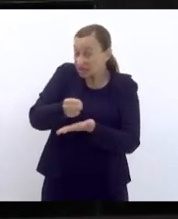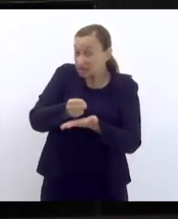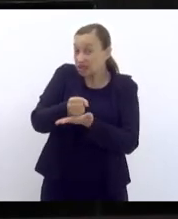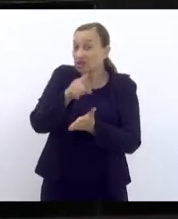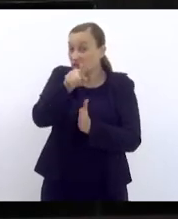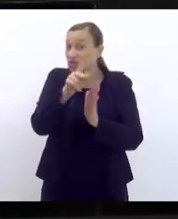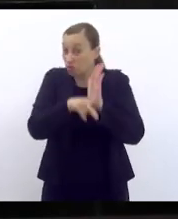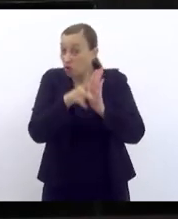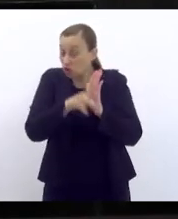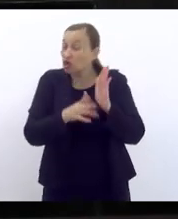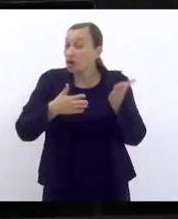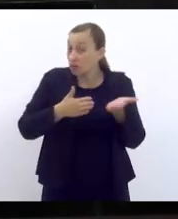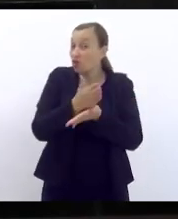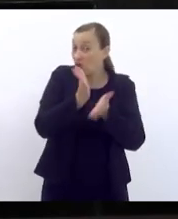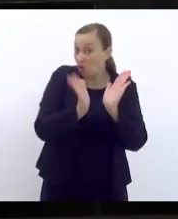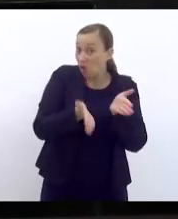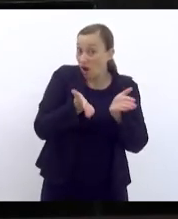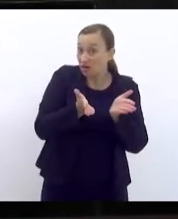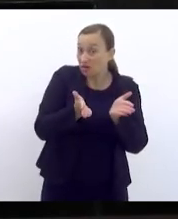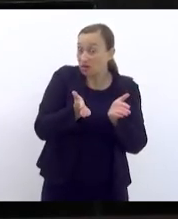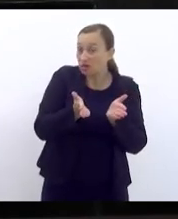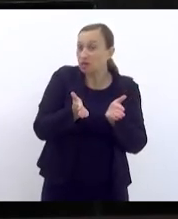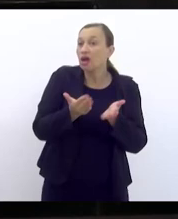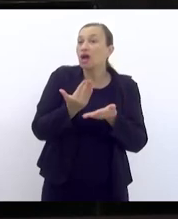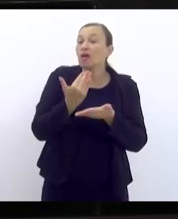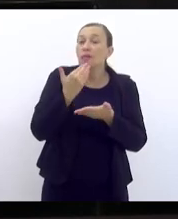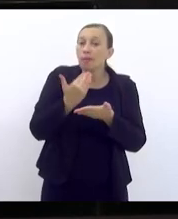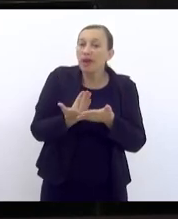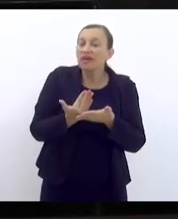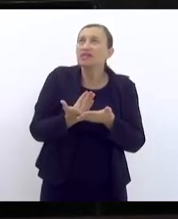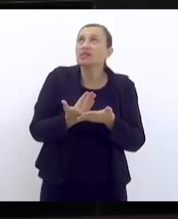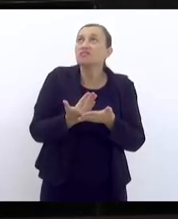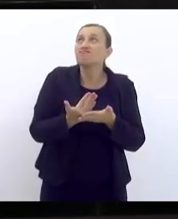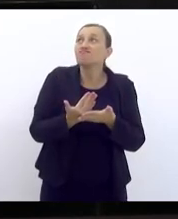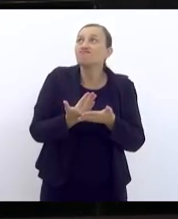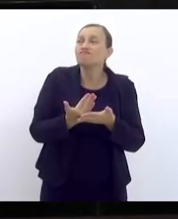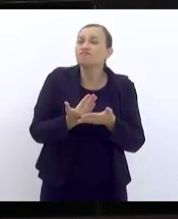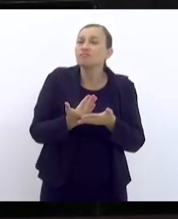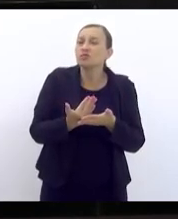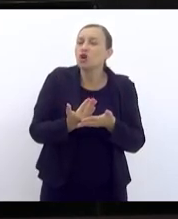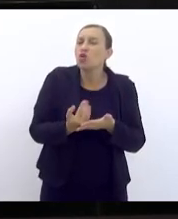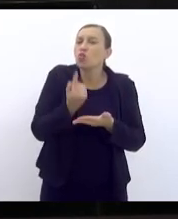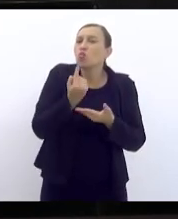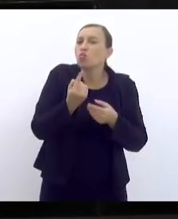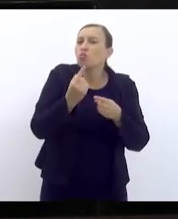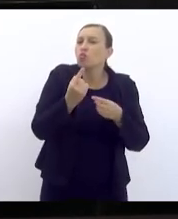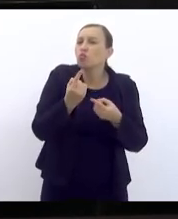projeto que a aprovou agora, que sugira que se faça um material